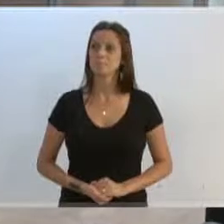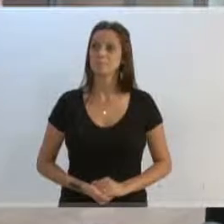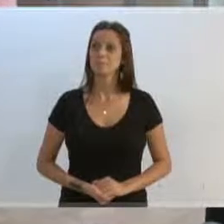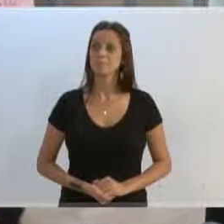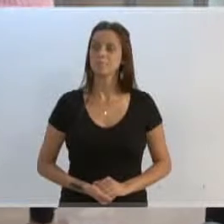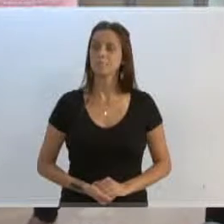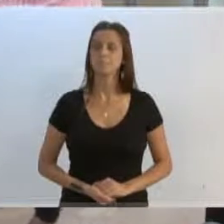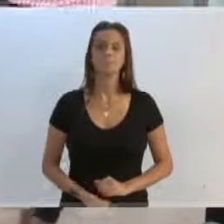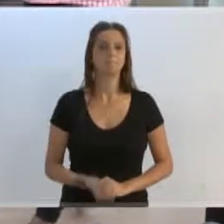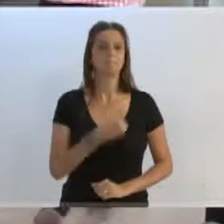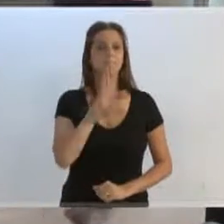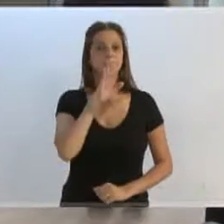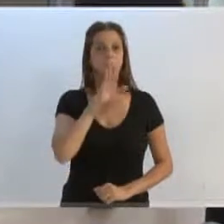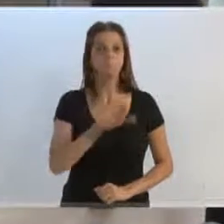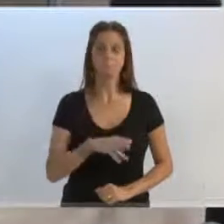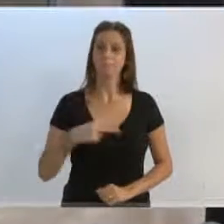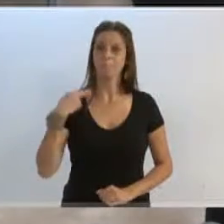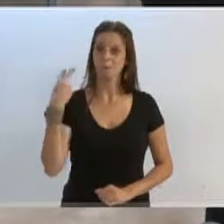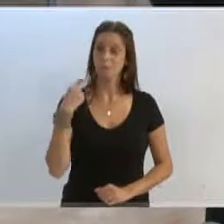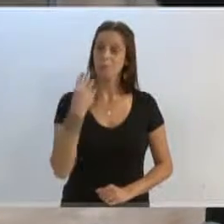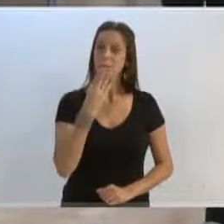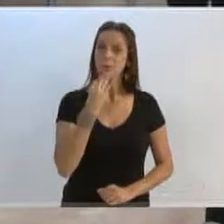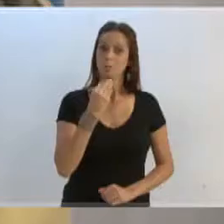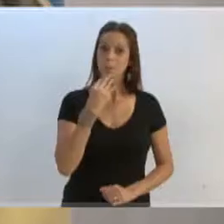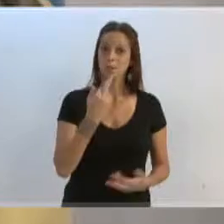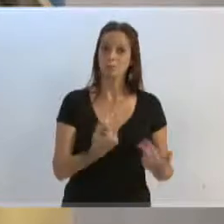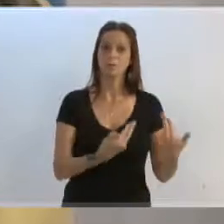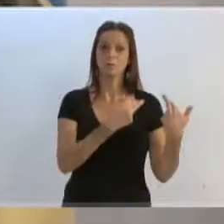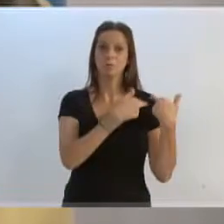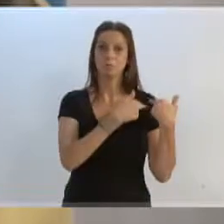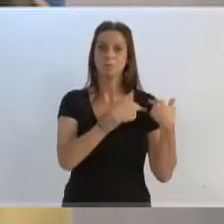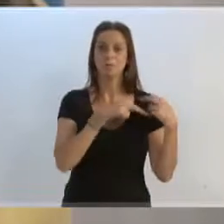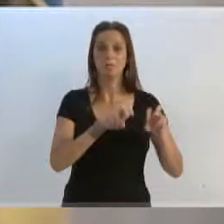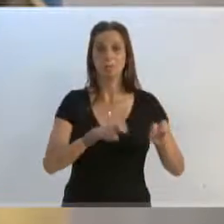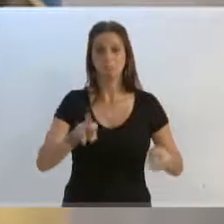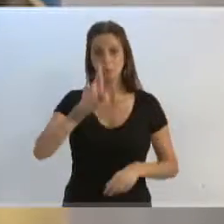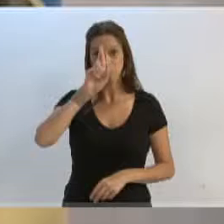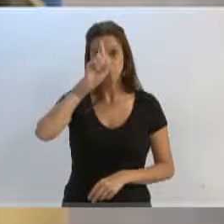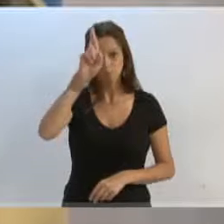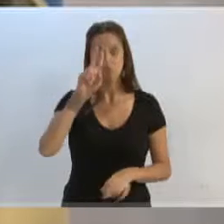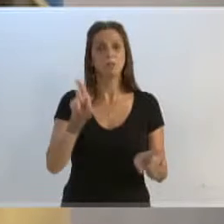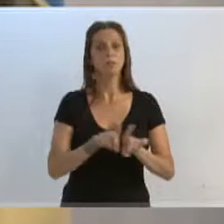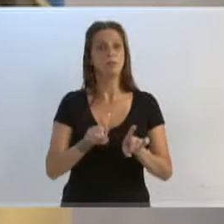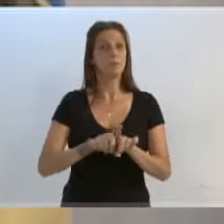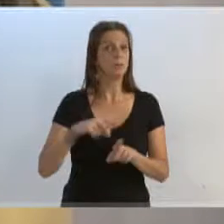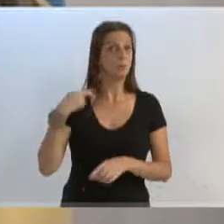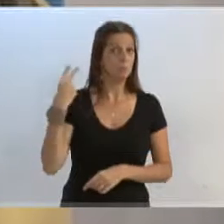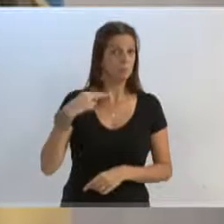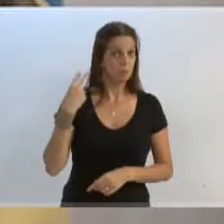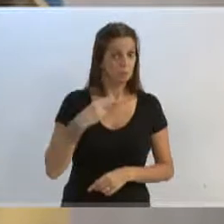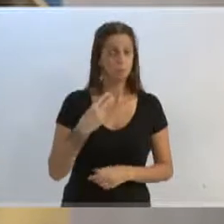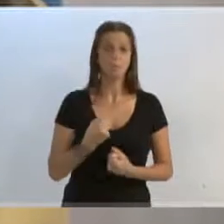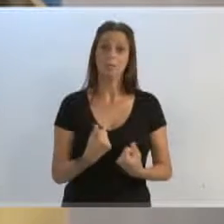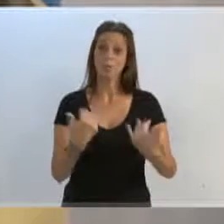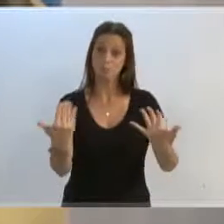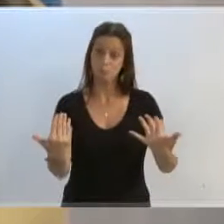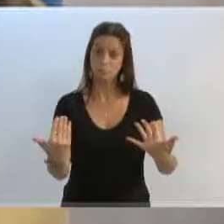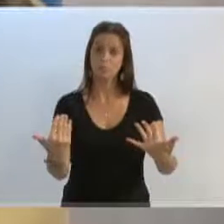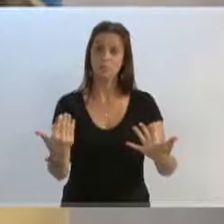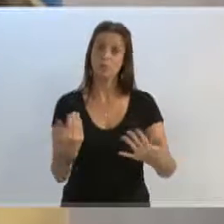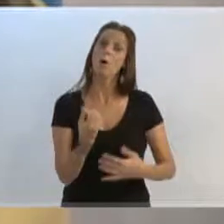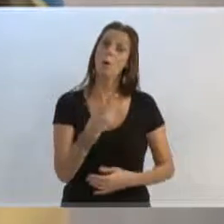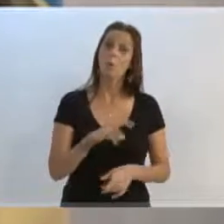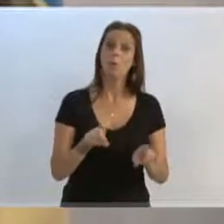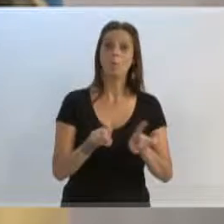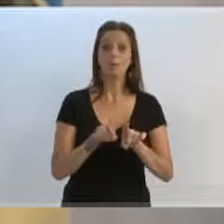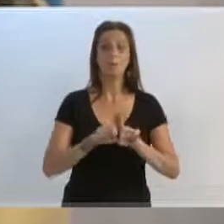Boa tarde, vereador Bruno Cunha, que ora preside os trabalhos da mesa, senhores vereadores, o público que nos assiste aqui e